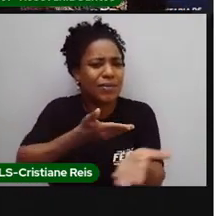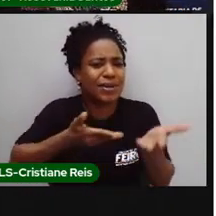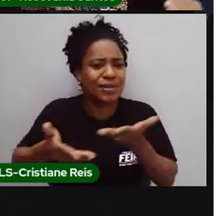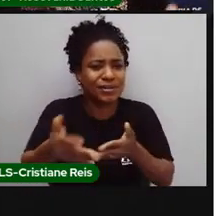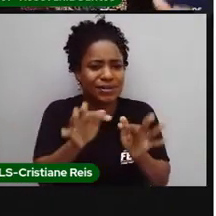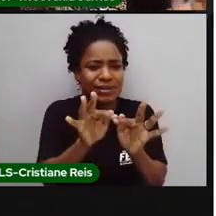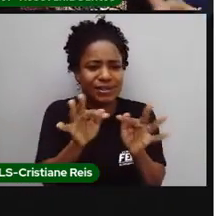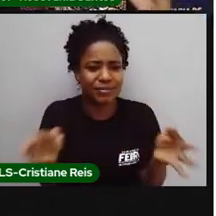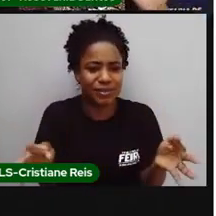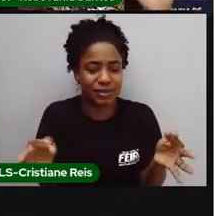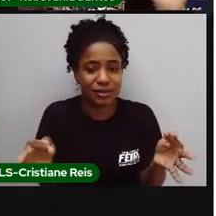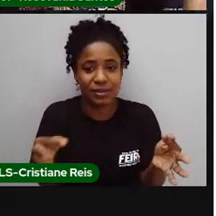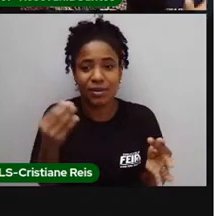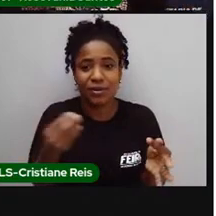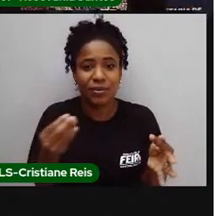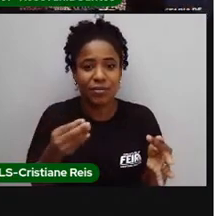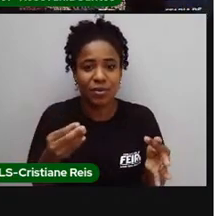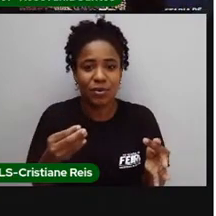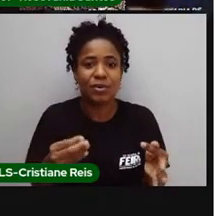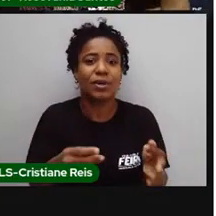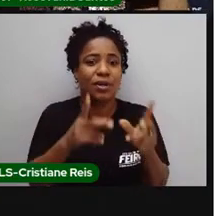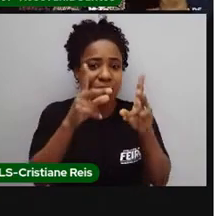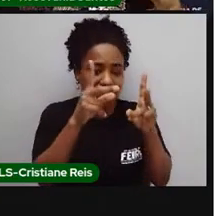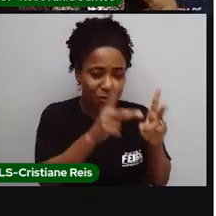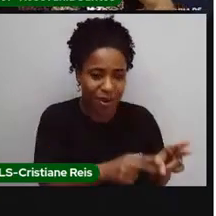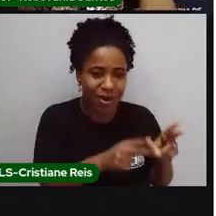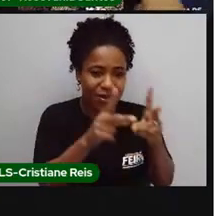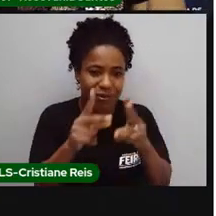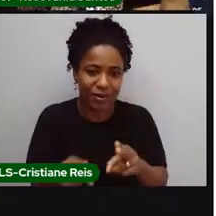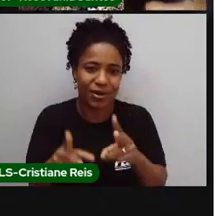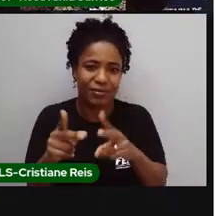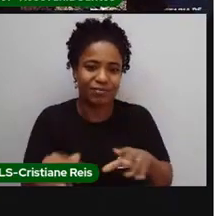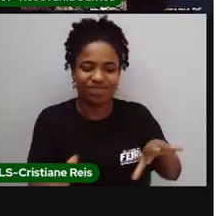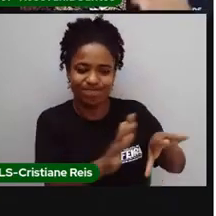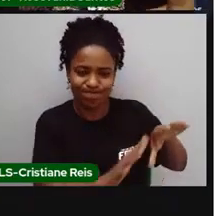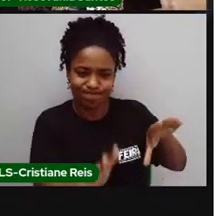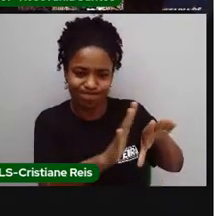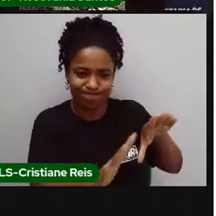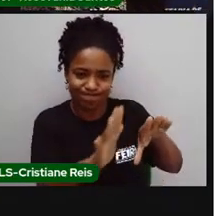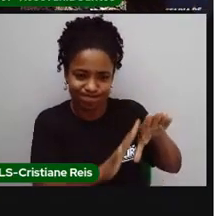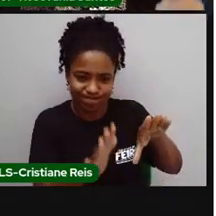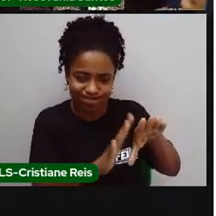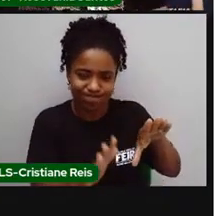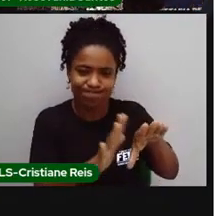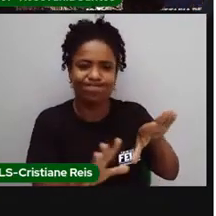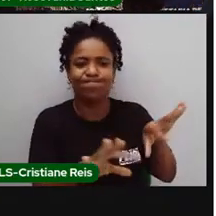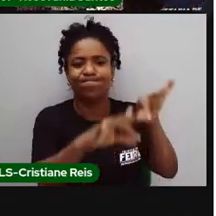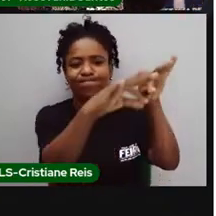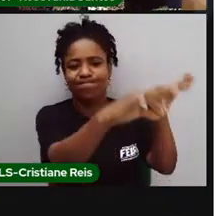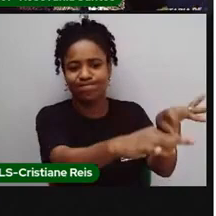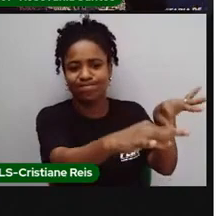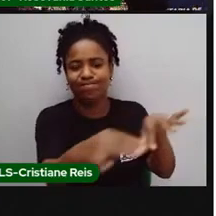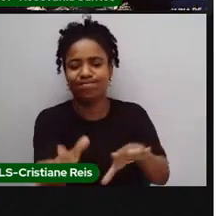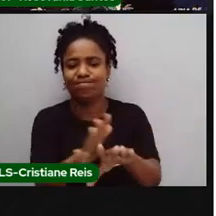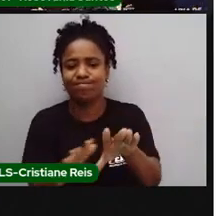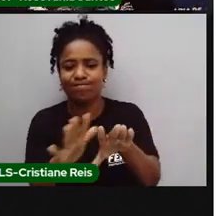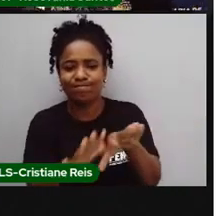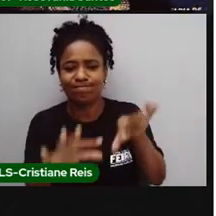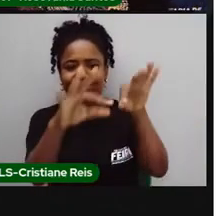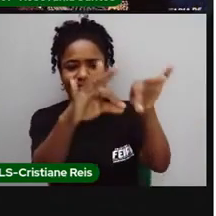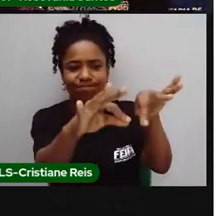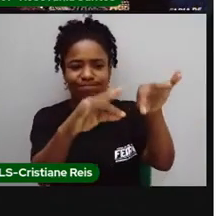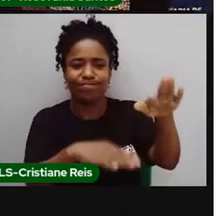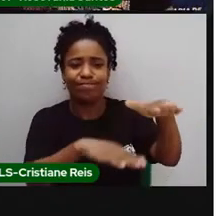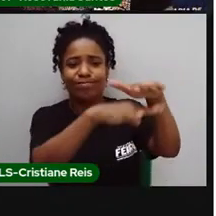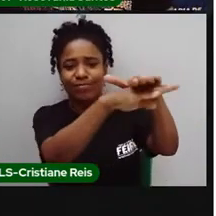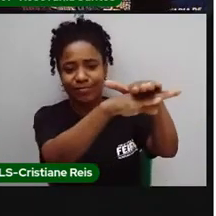fazendo? Todo mundo passa pelos mesmos processos. As três trabalhadoras, elas lavam, enxugam e guardam